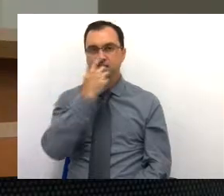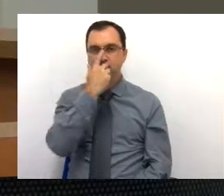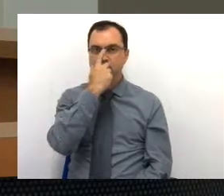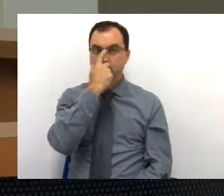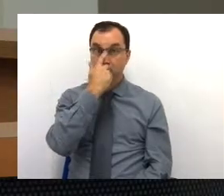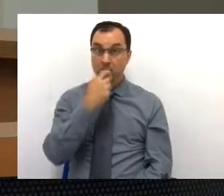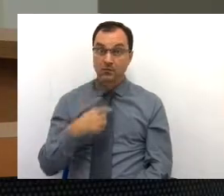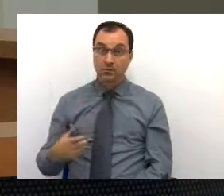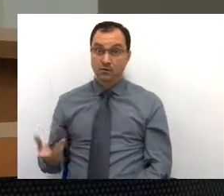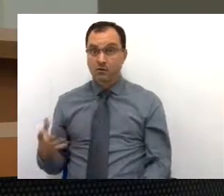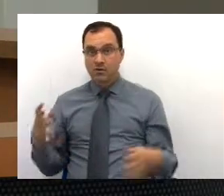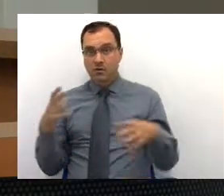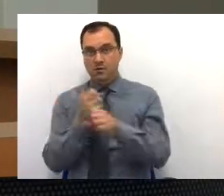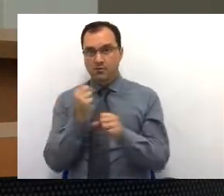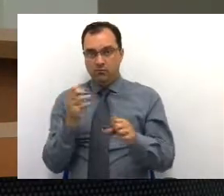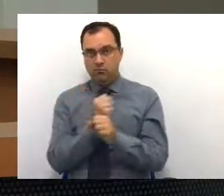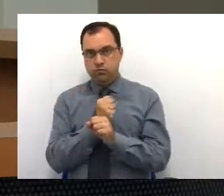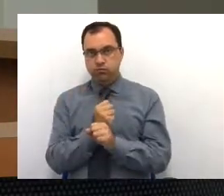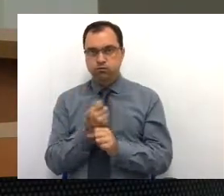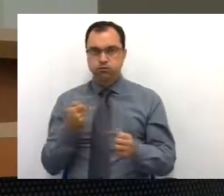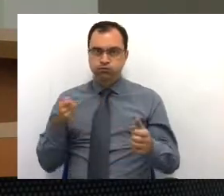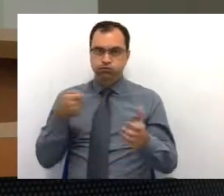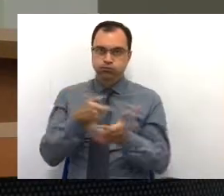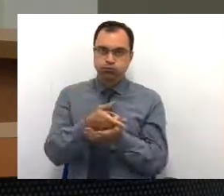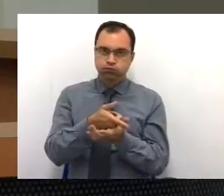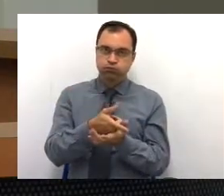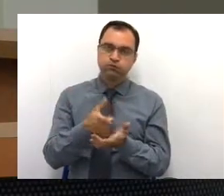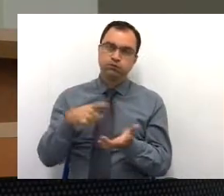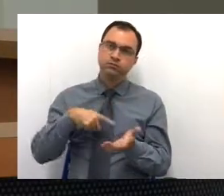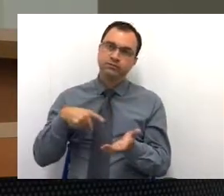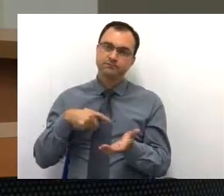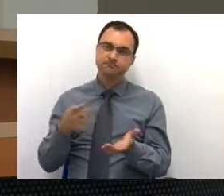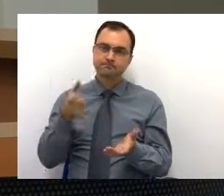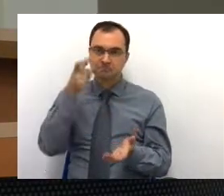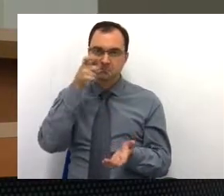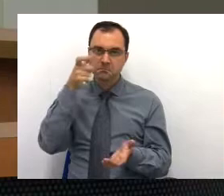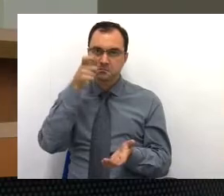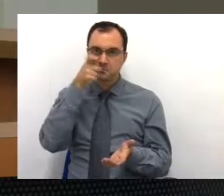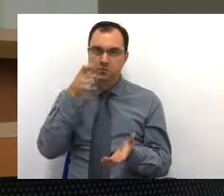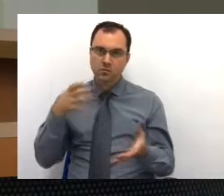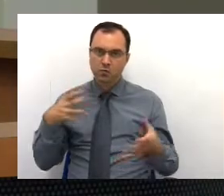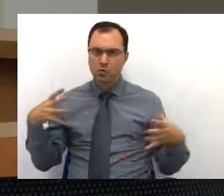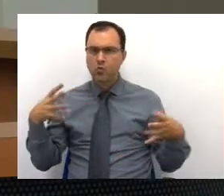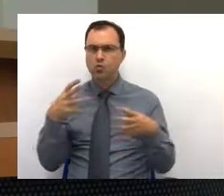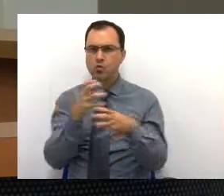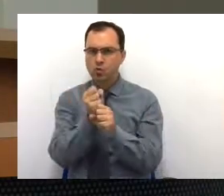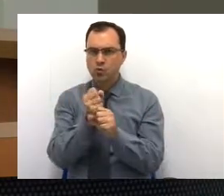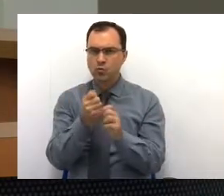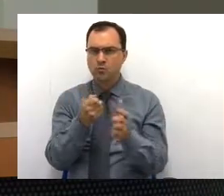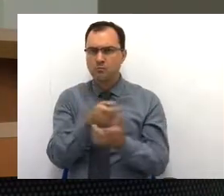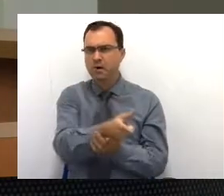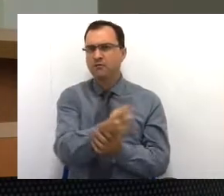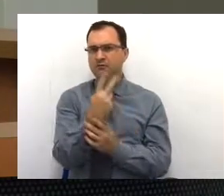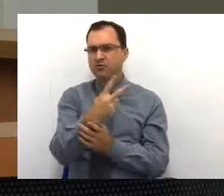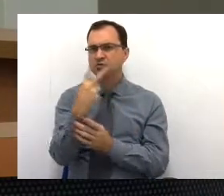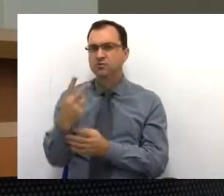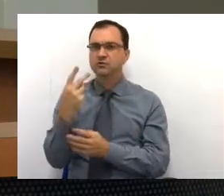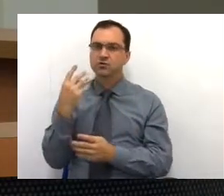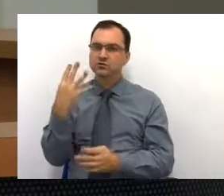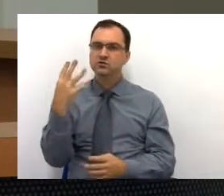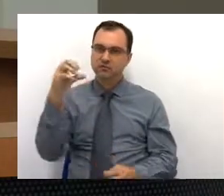Então, despesas de capitais, temos previsão de um gasto de 22 milhões e